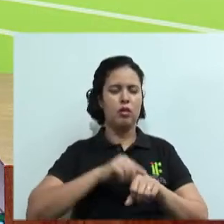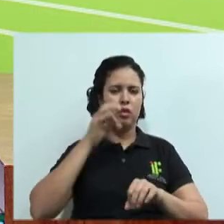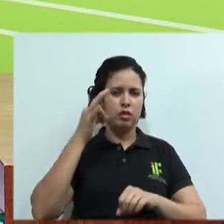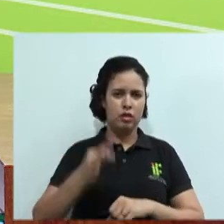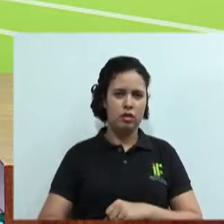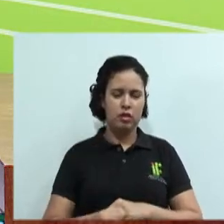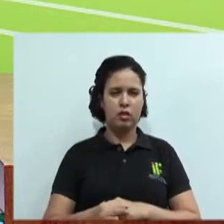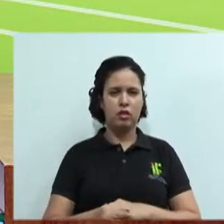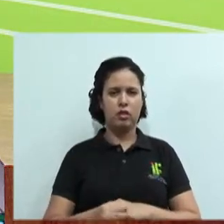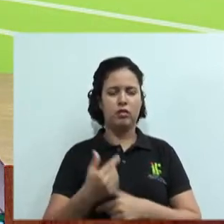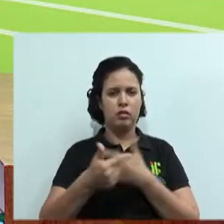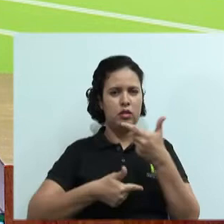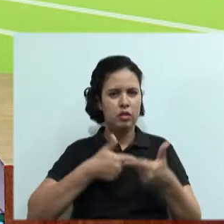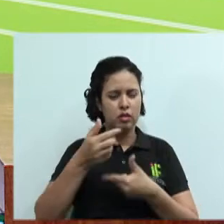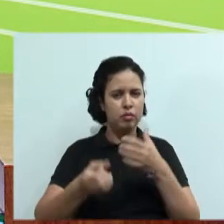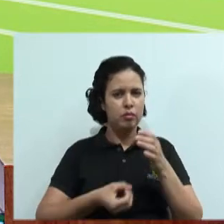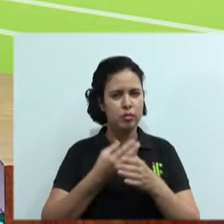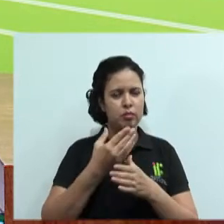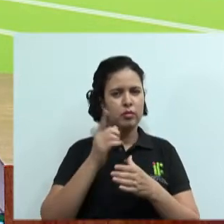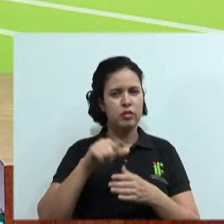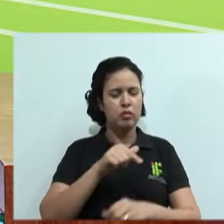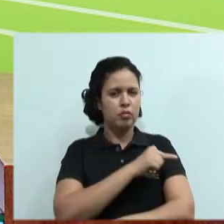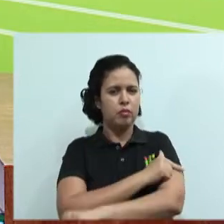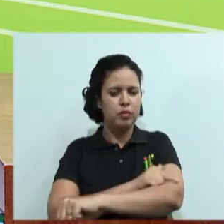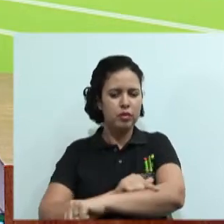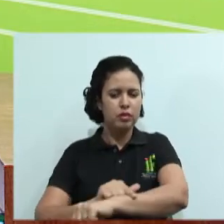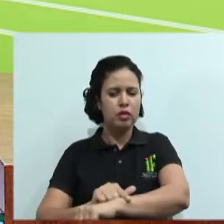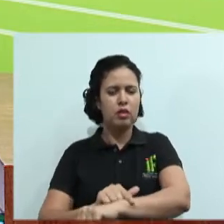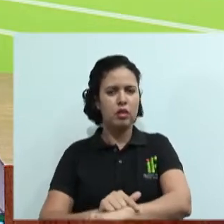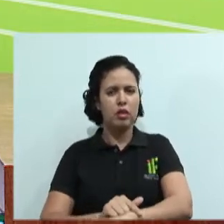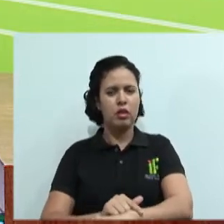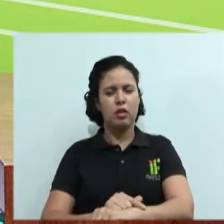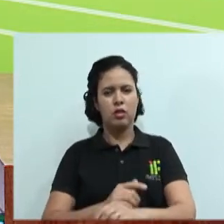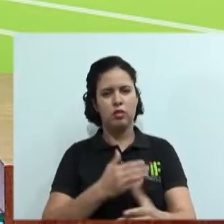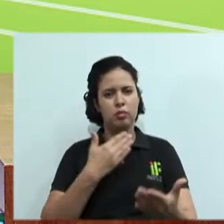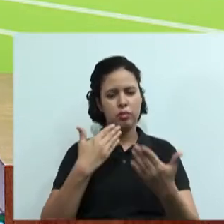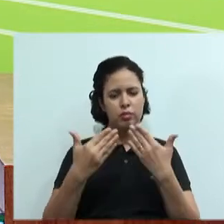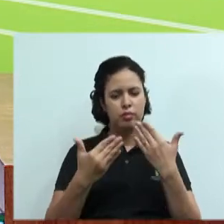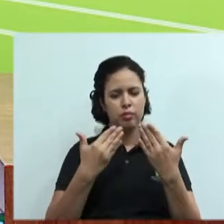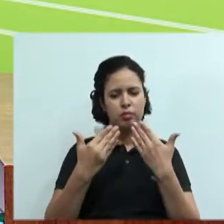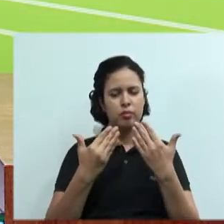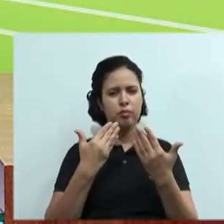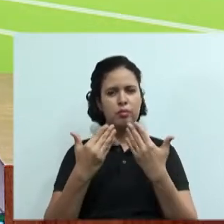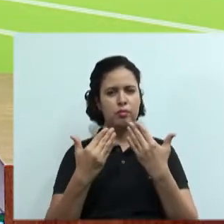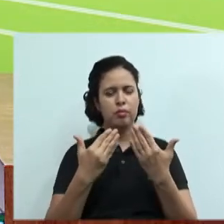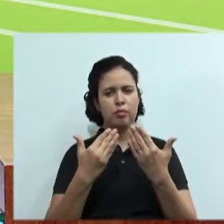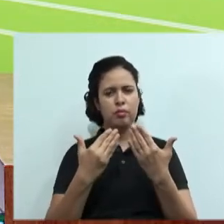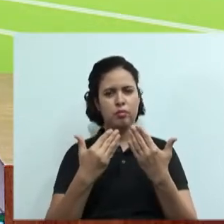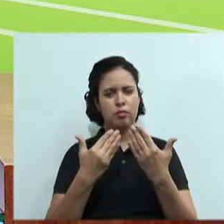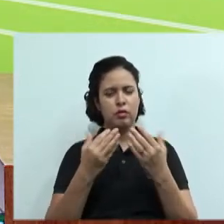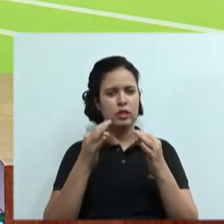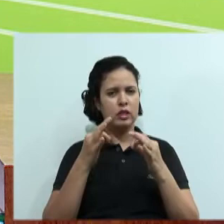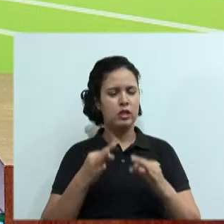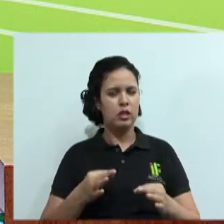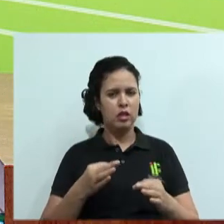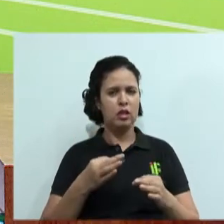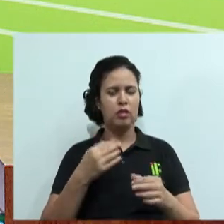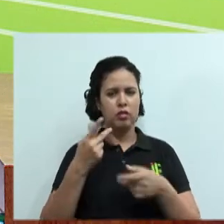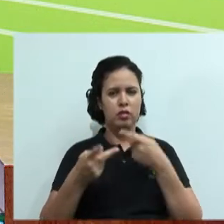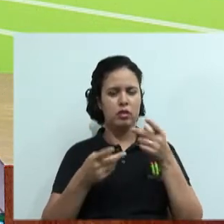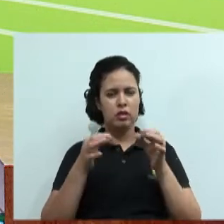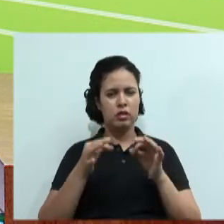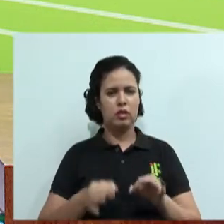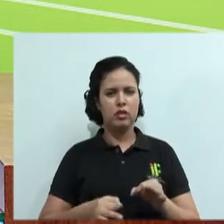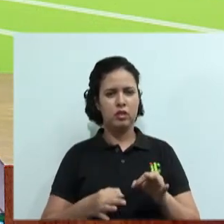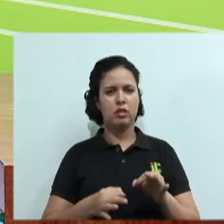boa, é produtivo, é educado, não chega lá com malandragens, né? E aí chefe, como é que está? Não, não tem esse